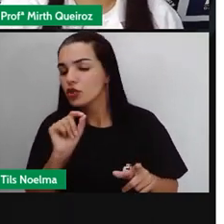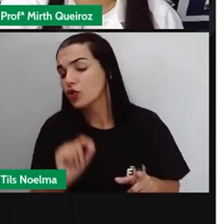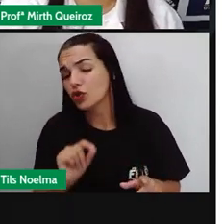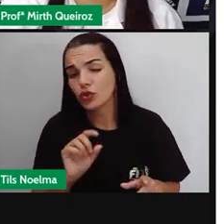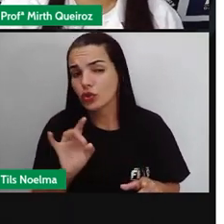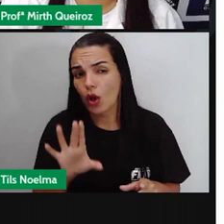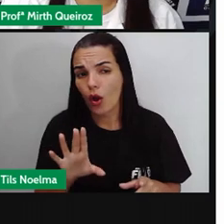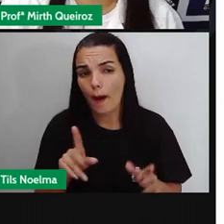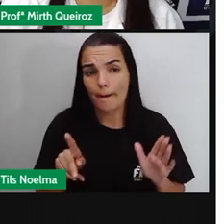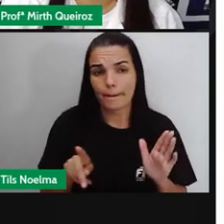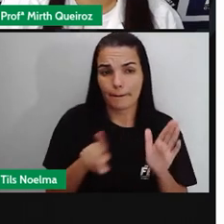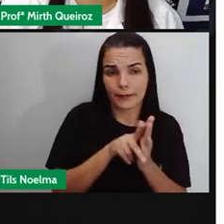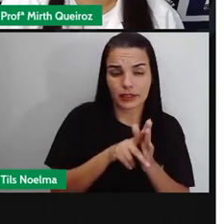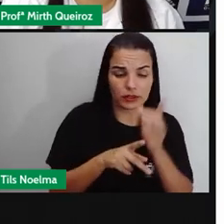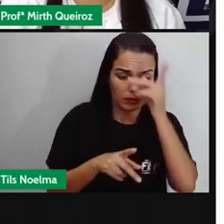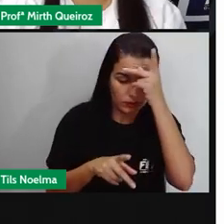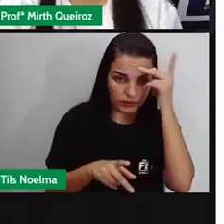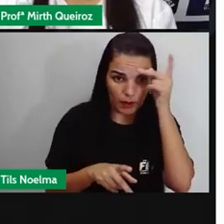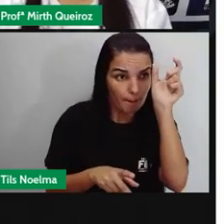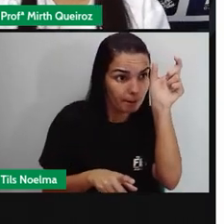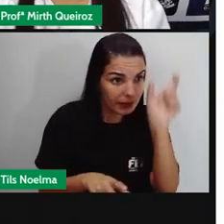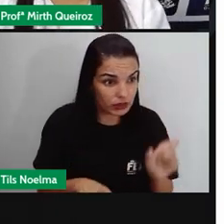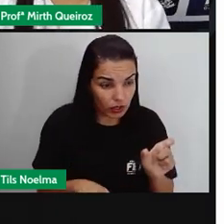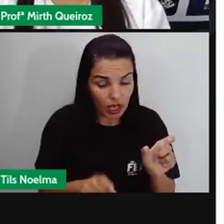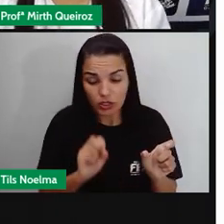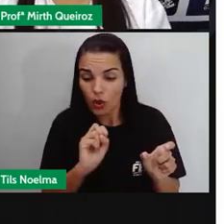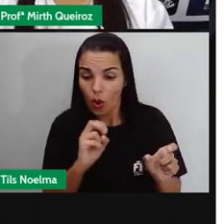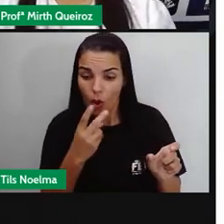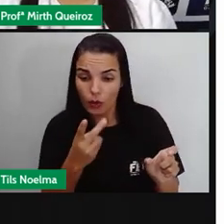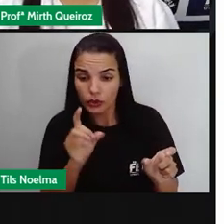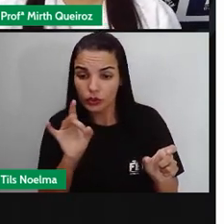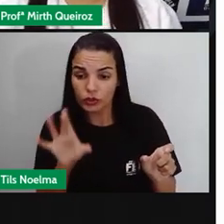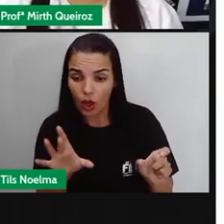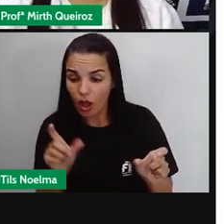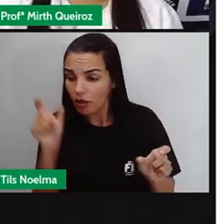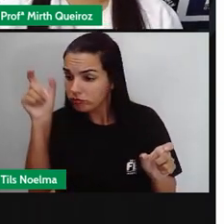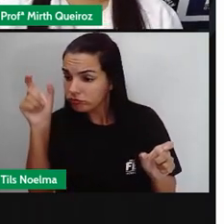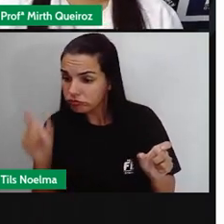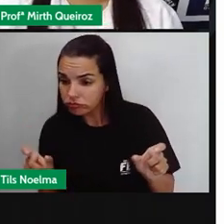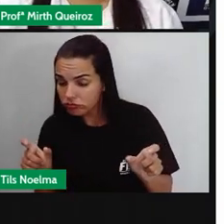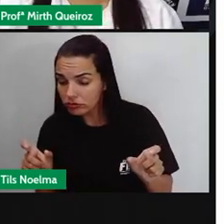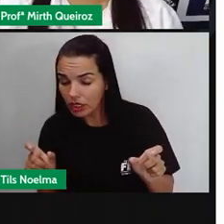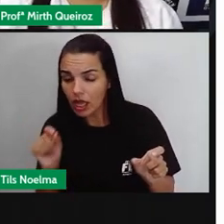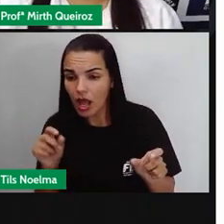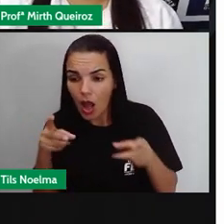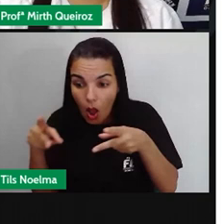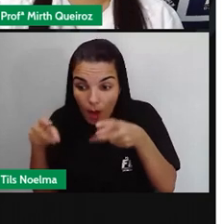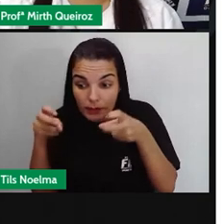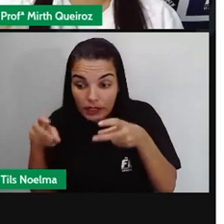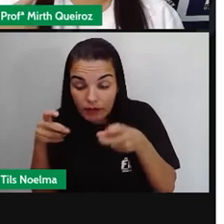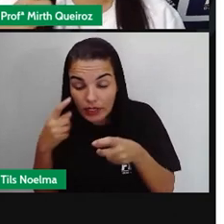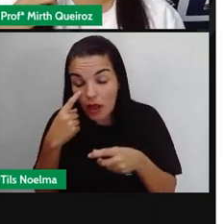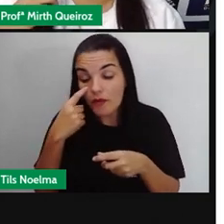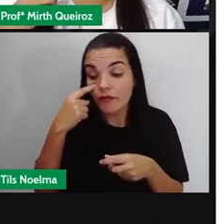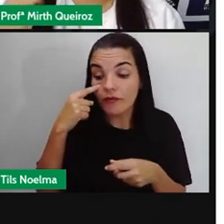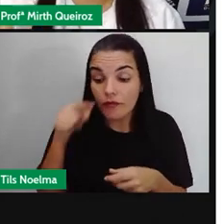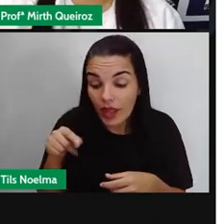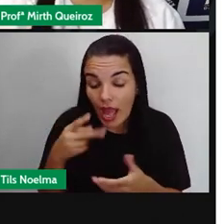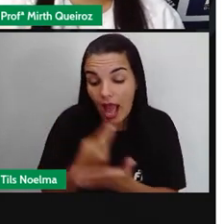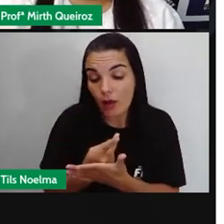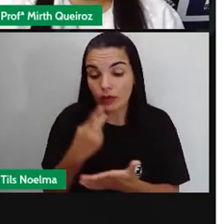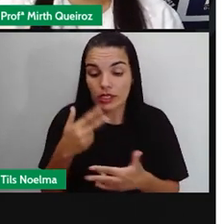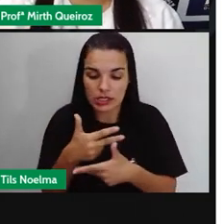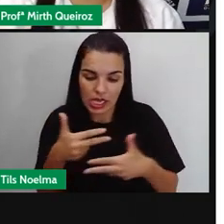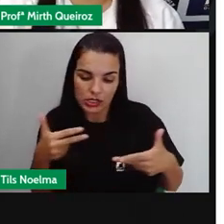personagem, ele participa da história ou ele é apenas um narrador-observador, onde ele viu